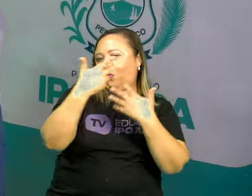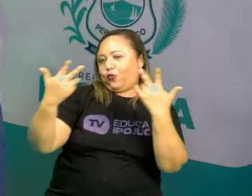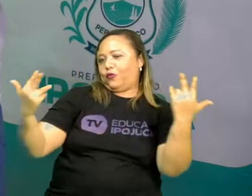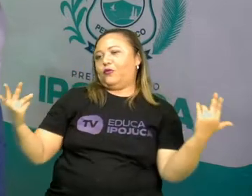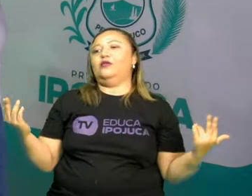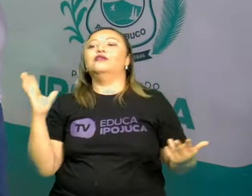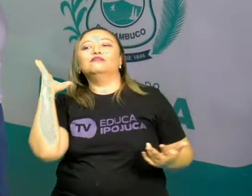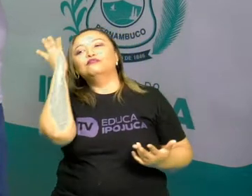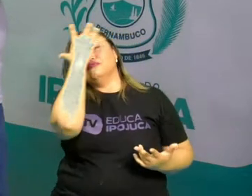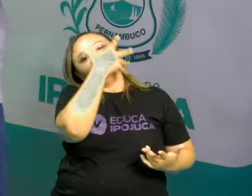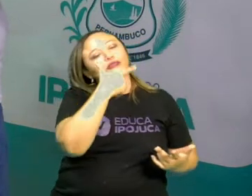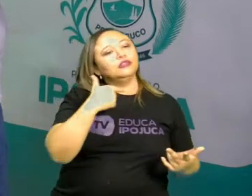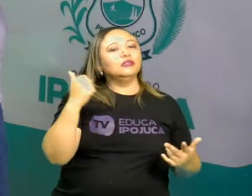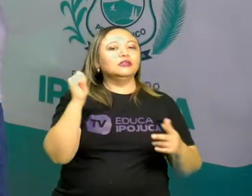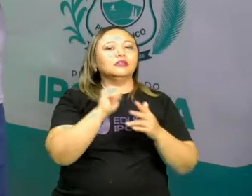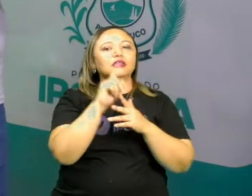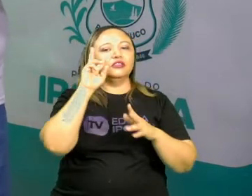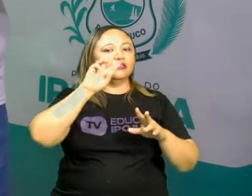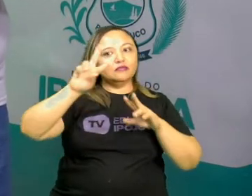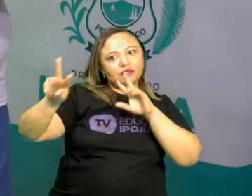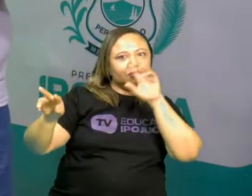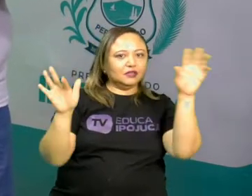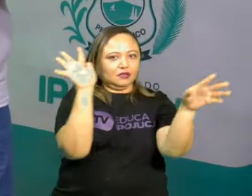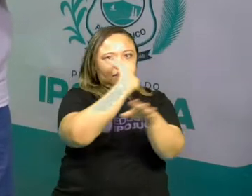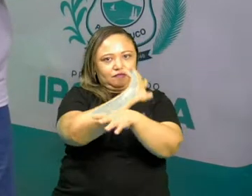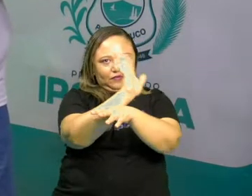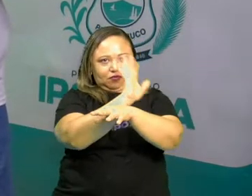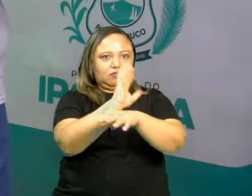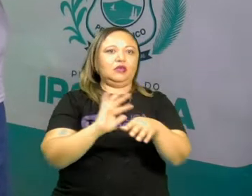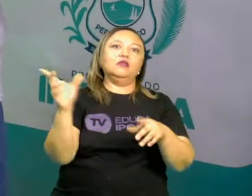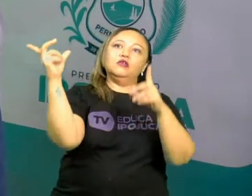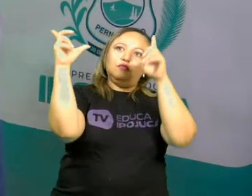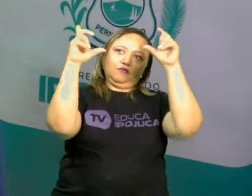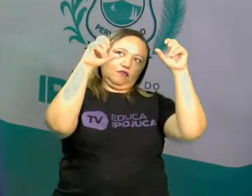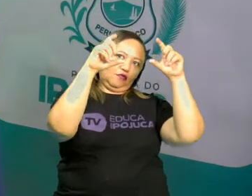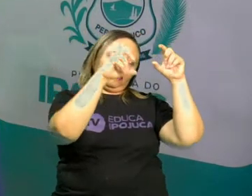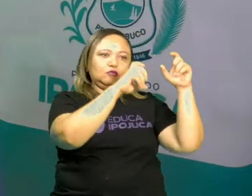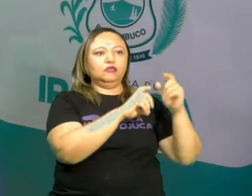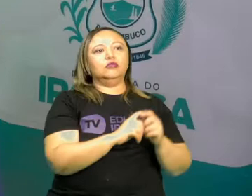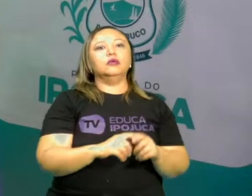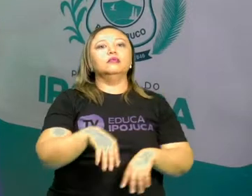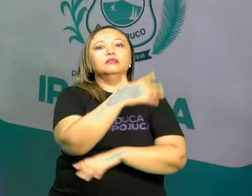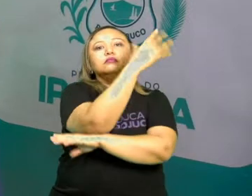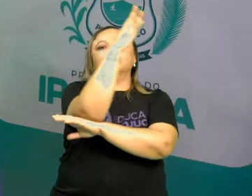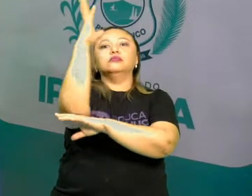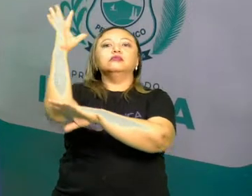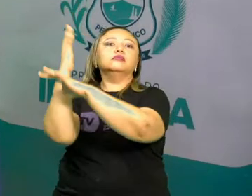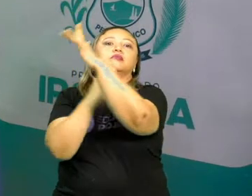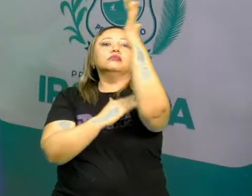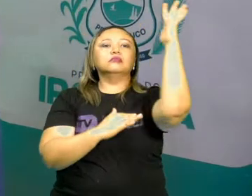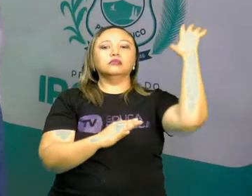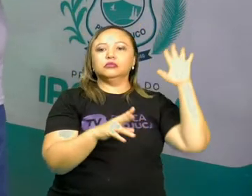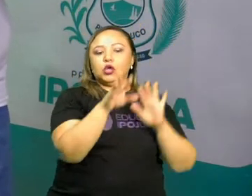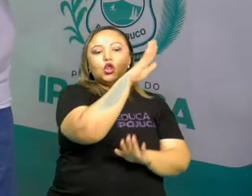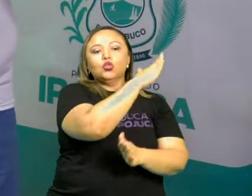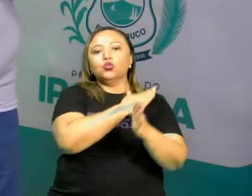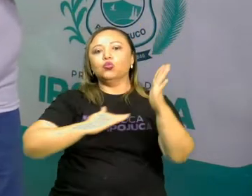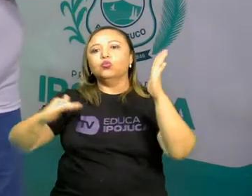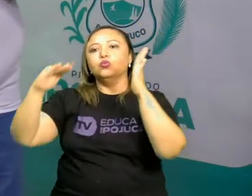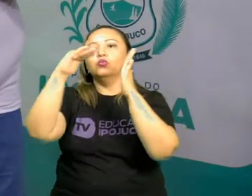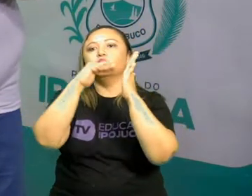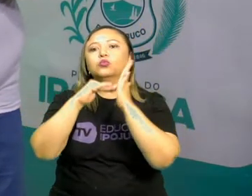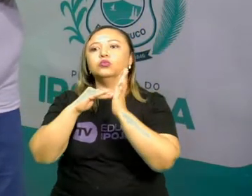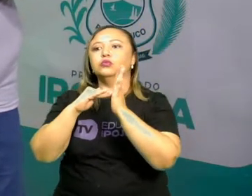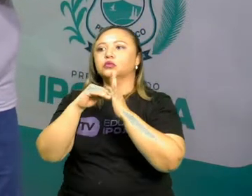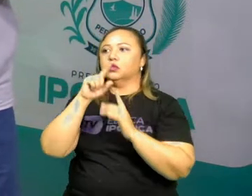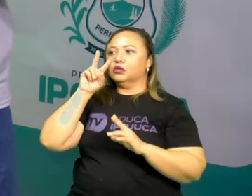em fotografias, em filmes e alguma coisa do tipo. Porém, paisagem é tudo aquilo que está